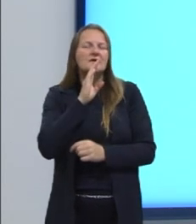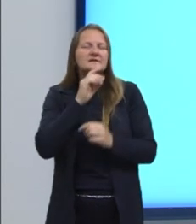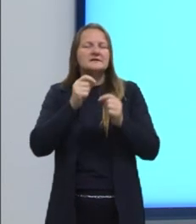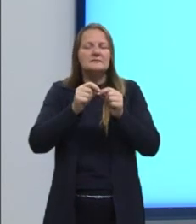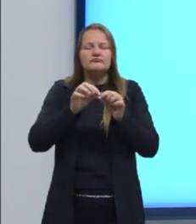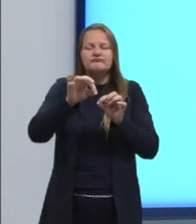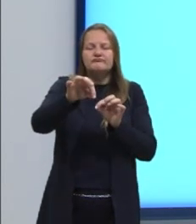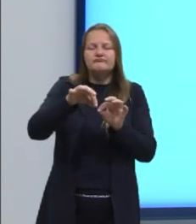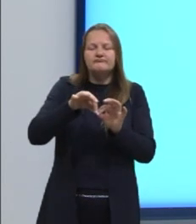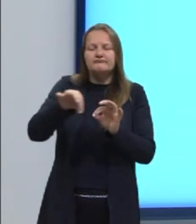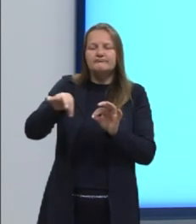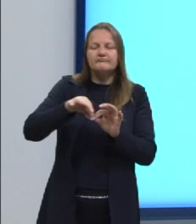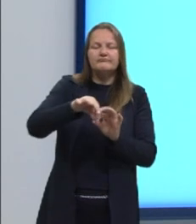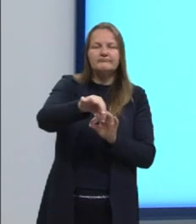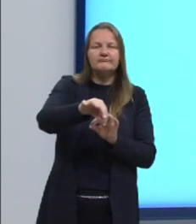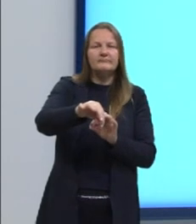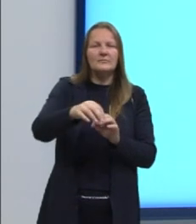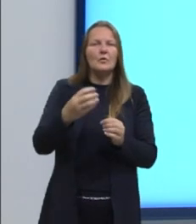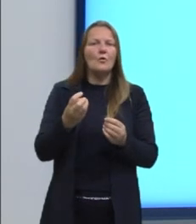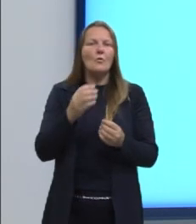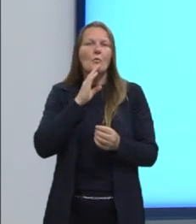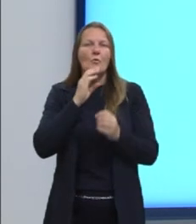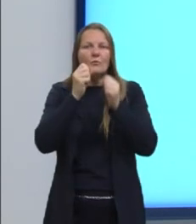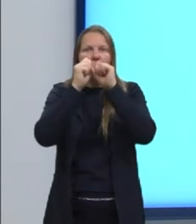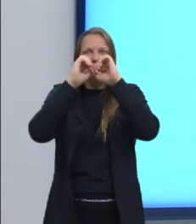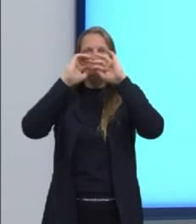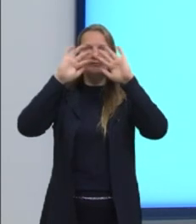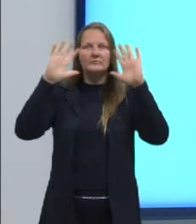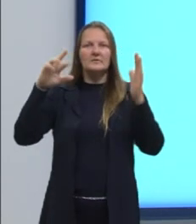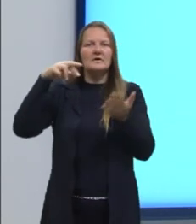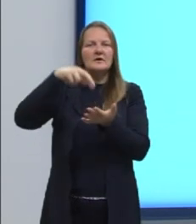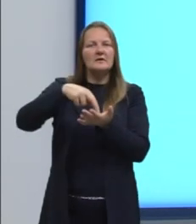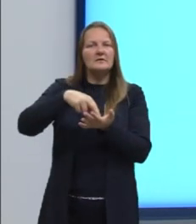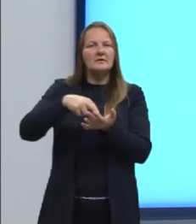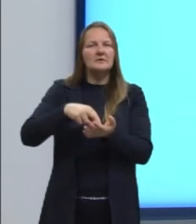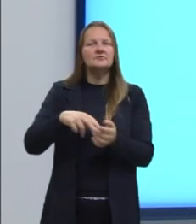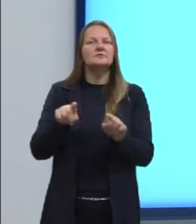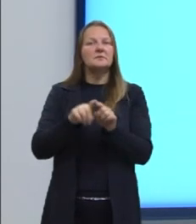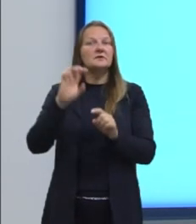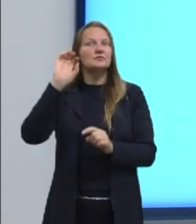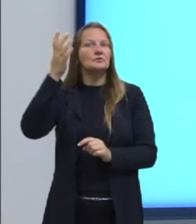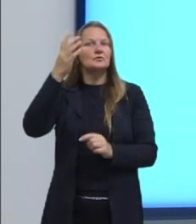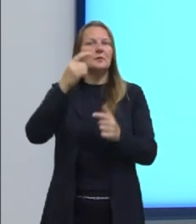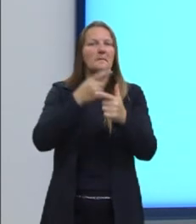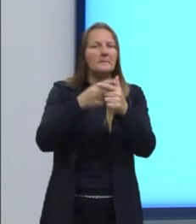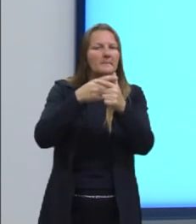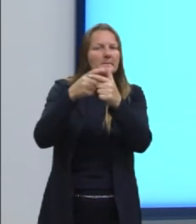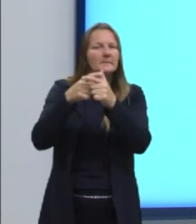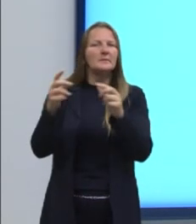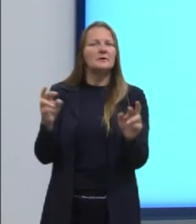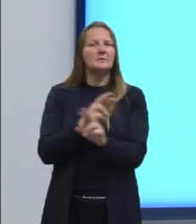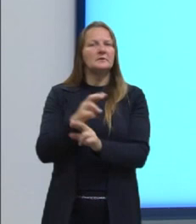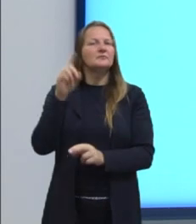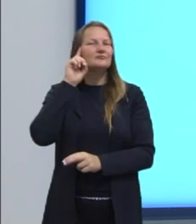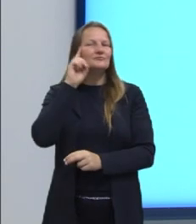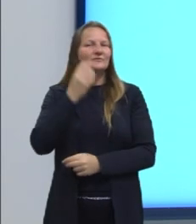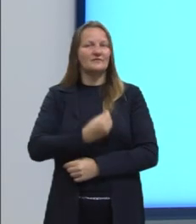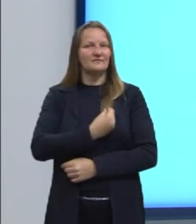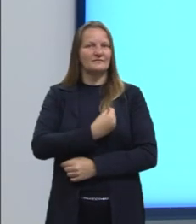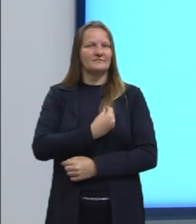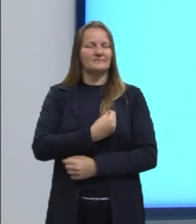e medidas para a compreensão da realidade e a solução de problemas do cotidiano.